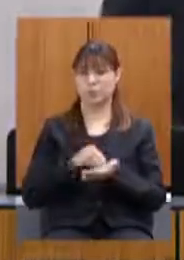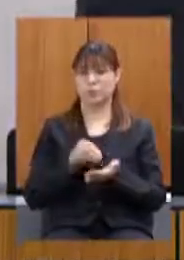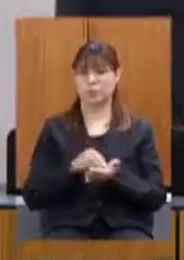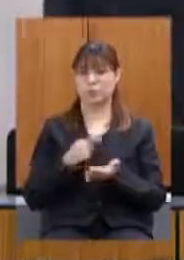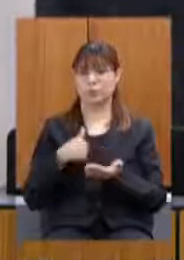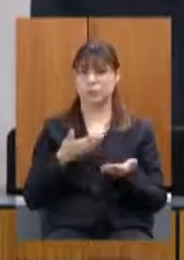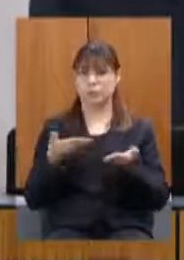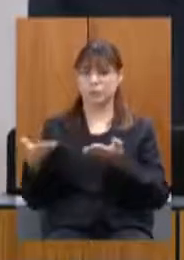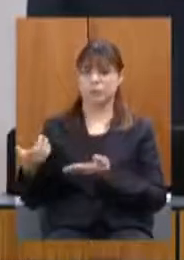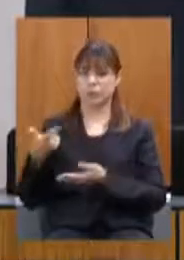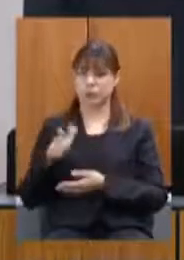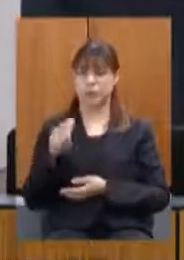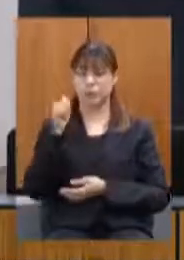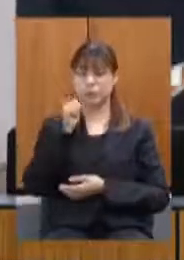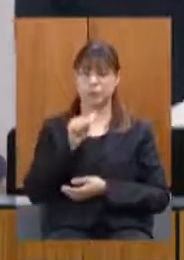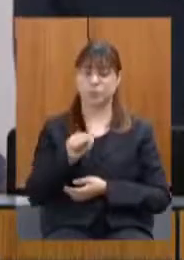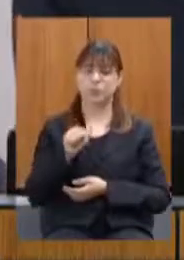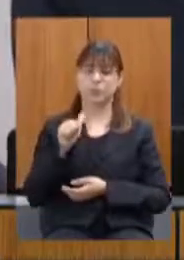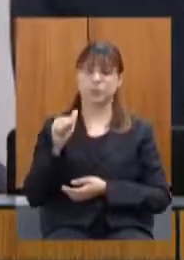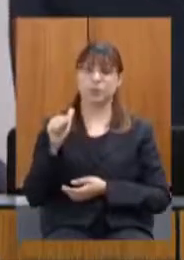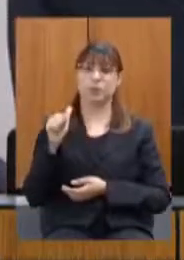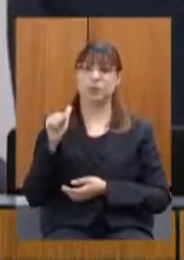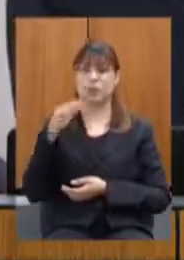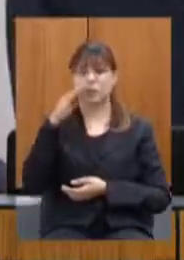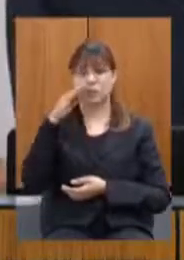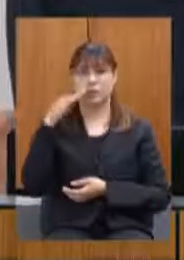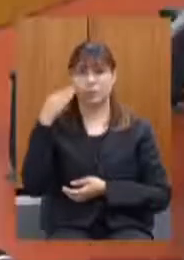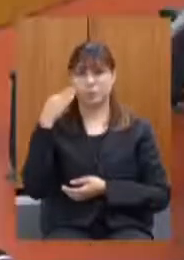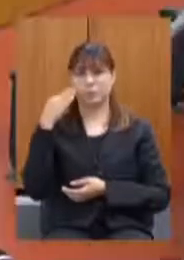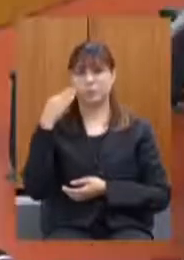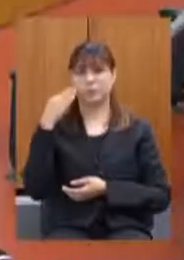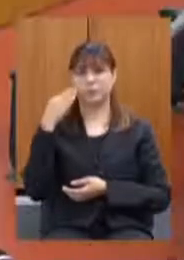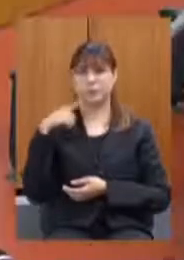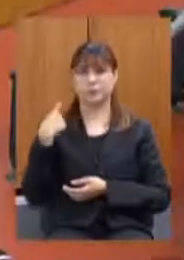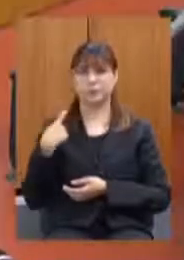passar a presidência para a deputada Beatriz para repetir o processo de votação